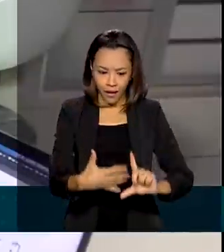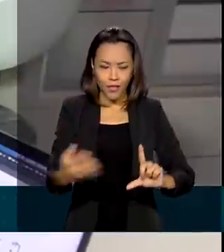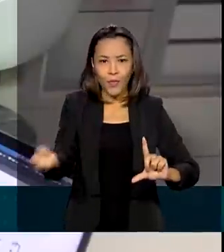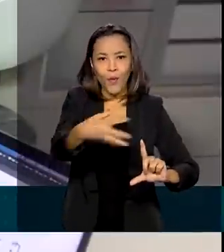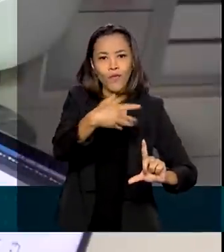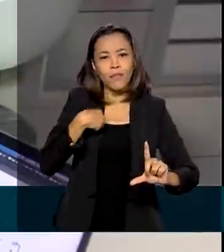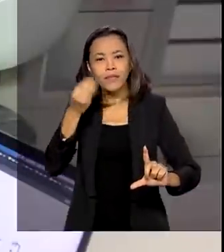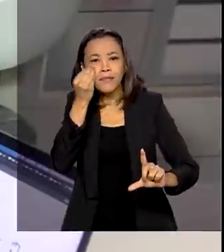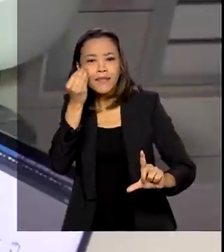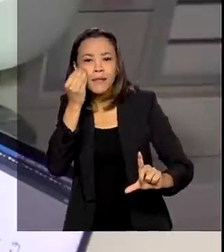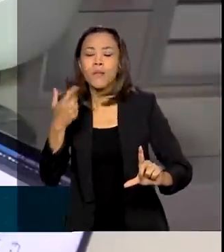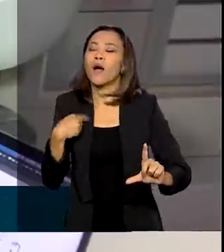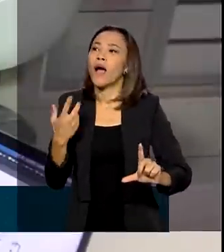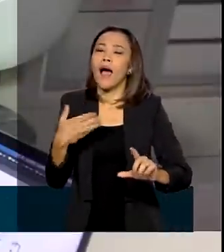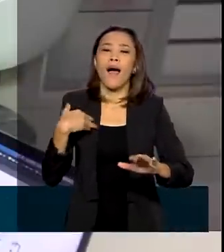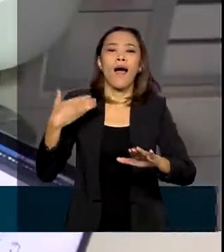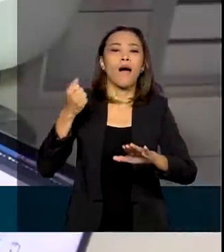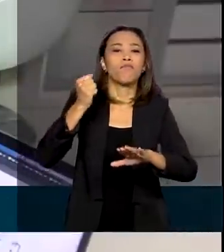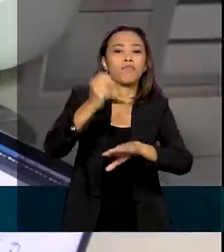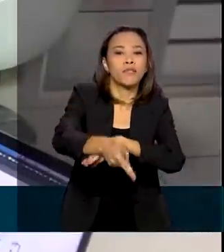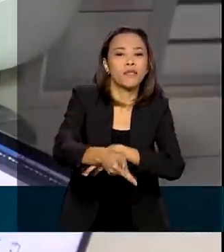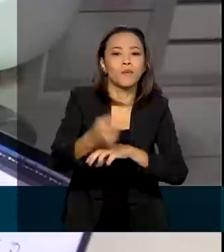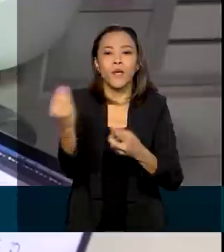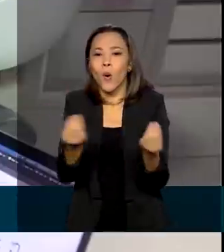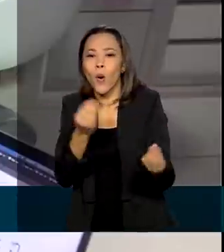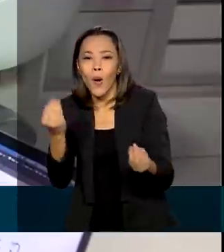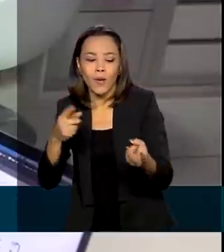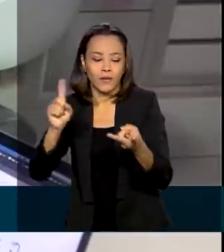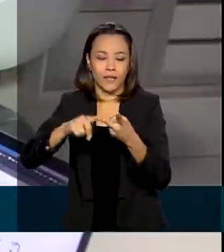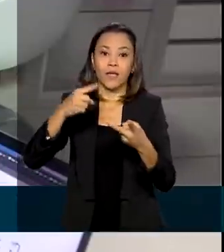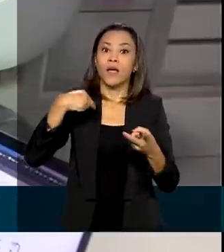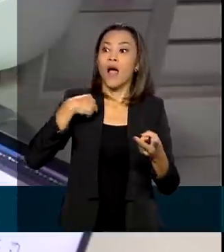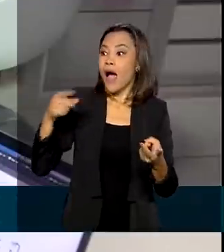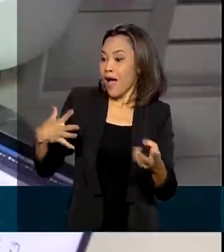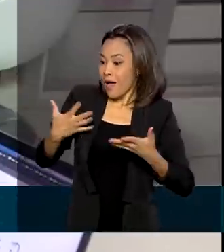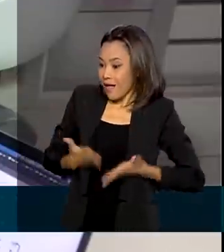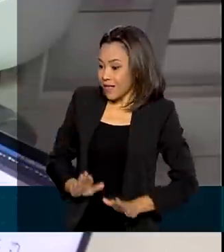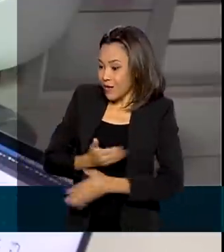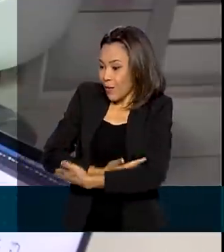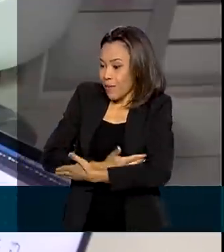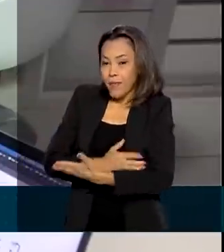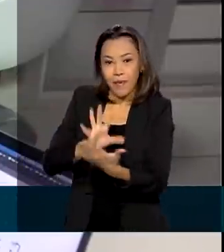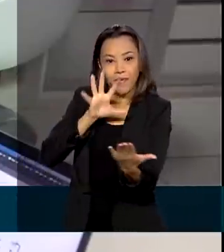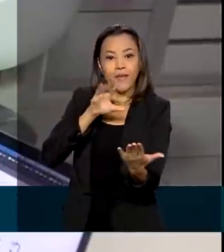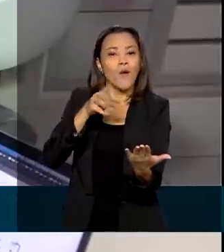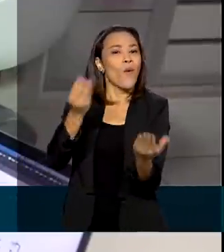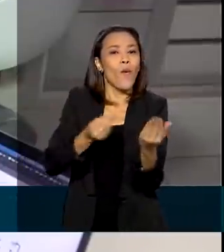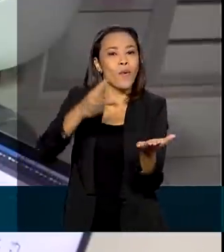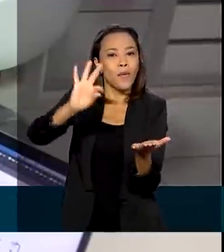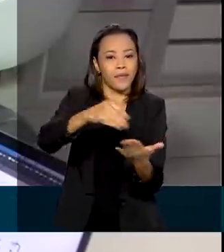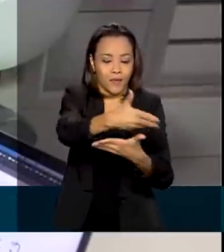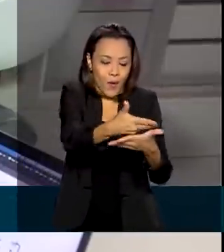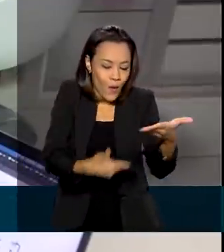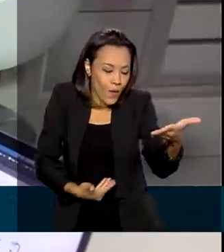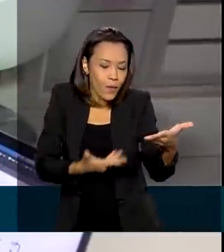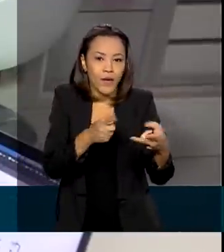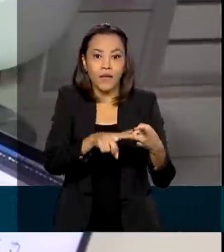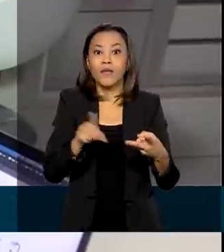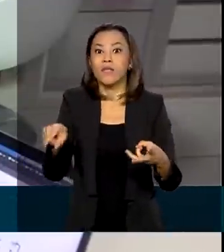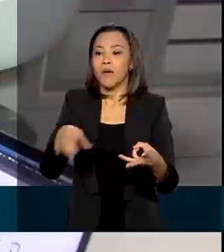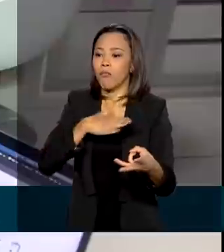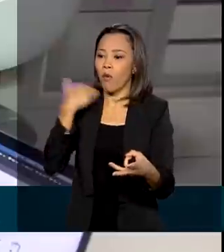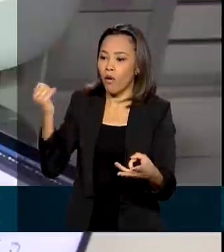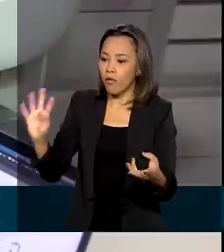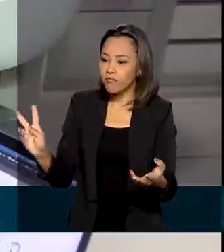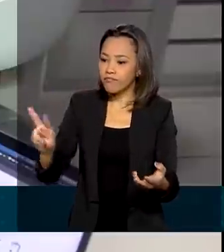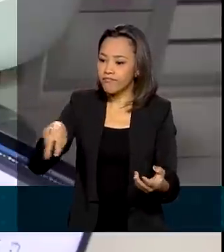como, por exemplo, dar entrada na aposentadoria, registrar um filho que nasceu, ou mesmo acessar benefícios em caso de morte